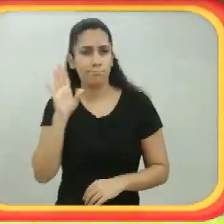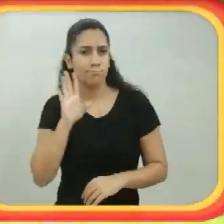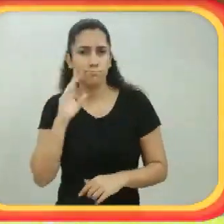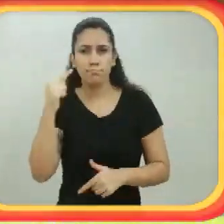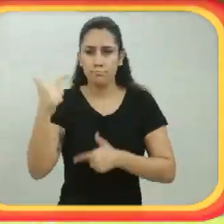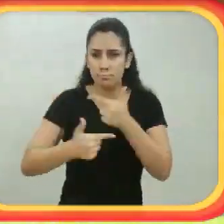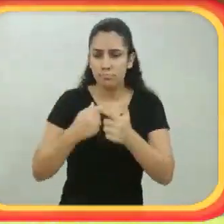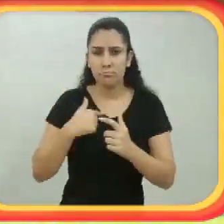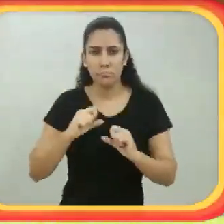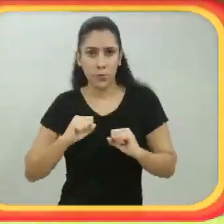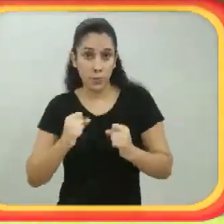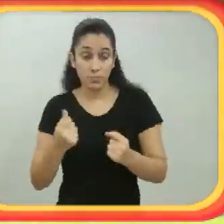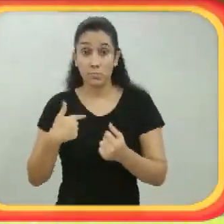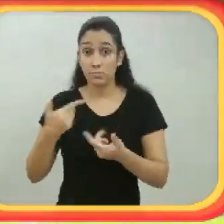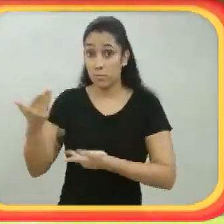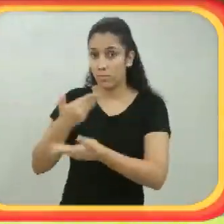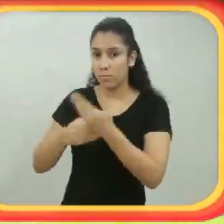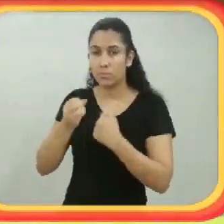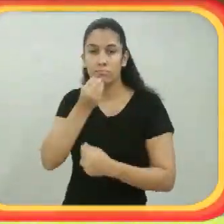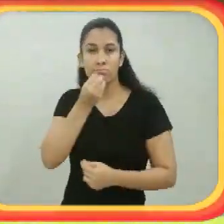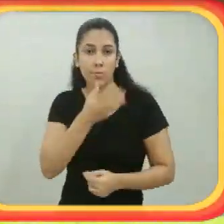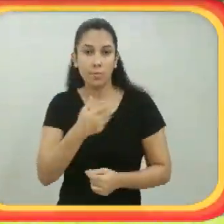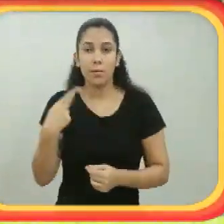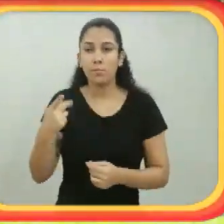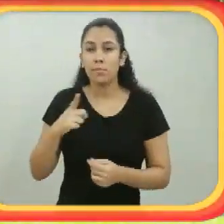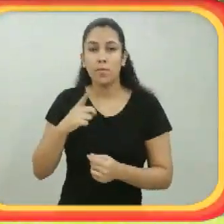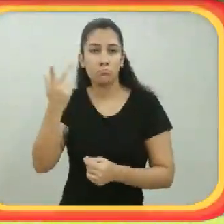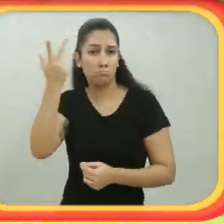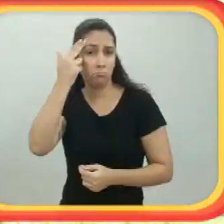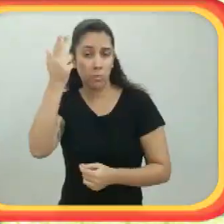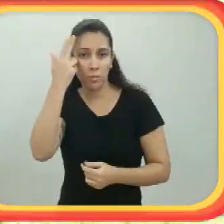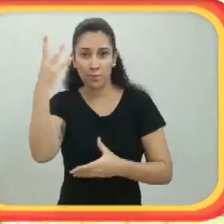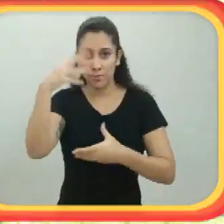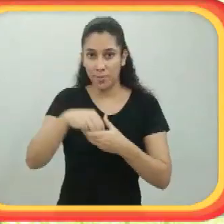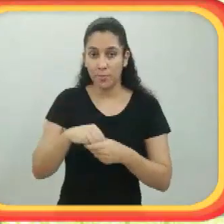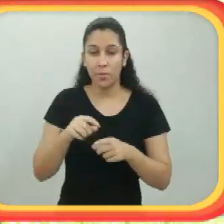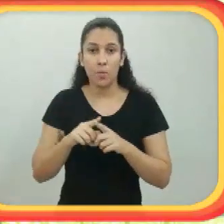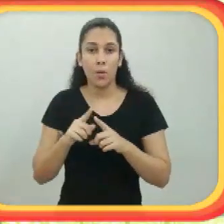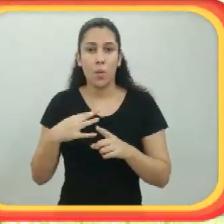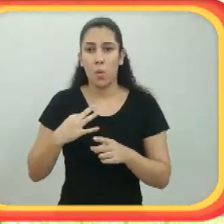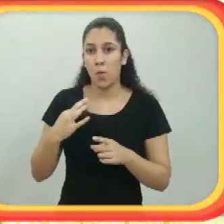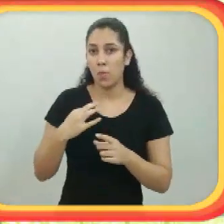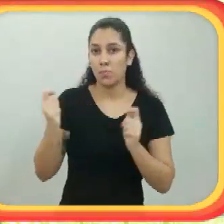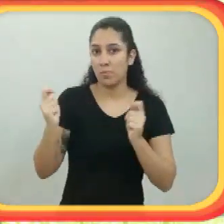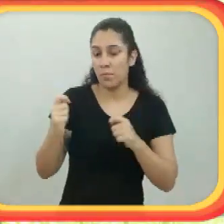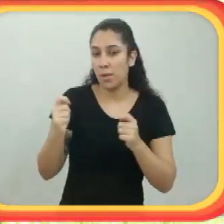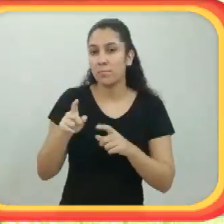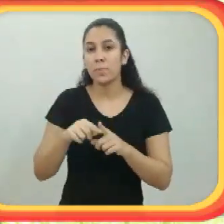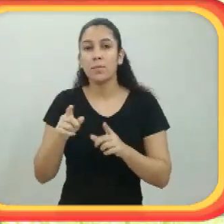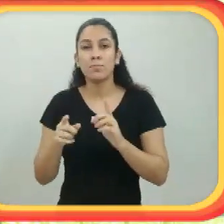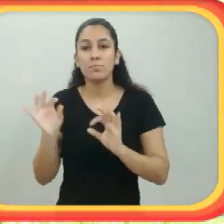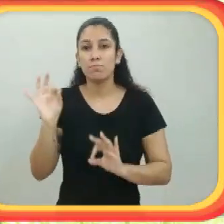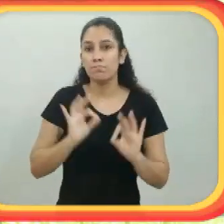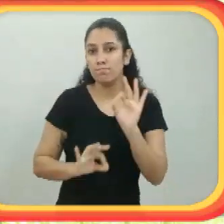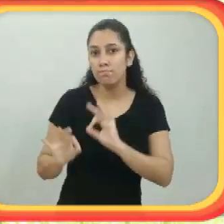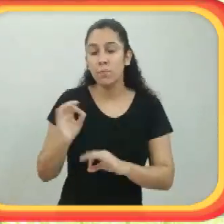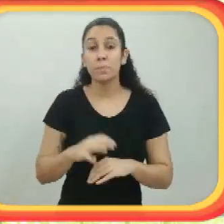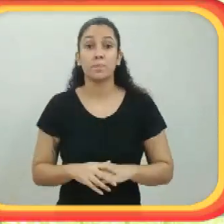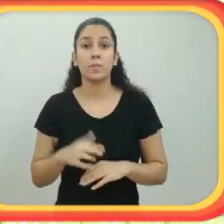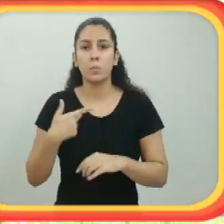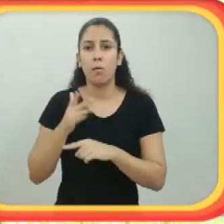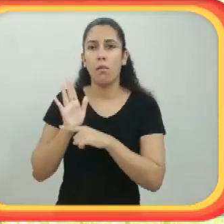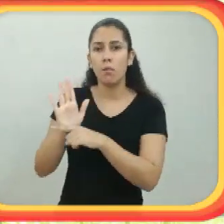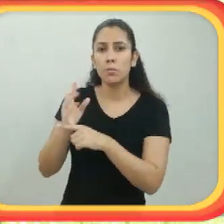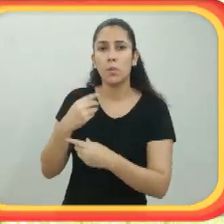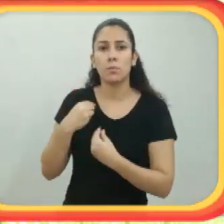trabalhadora e esforçada. A minha relação com ela é muito boa. A gente tem muitas coisas em comum. Inclusive o tamanho de roupa, que é uma coisa muito